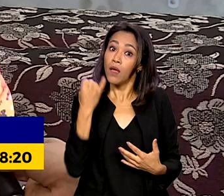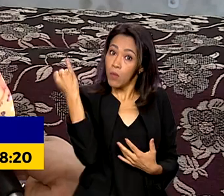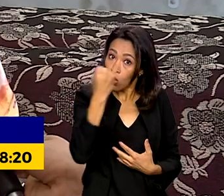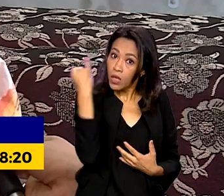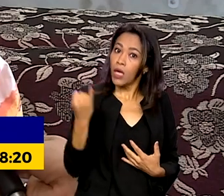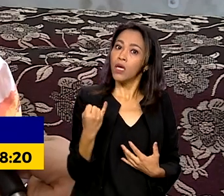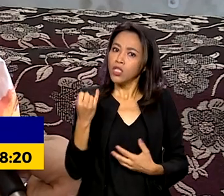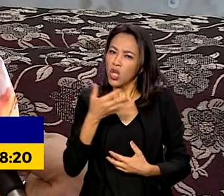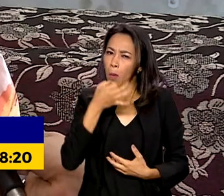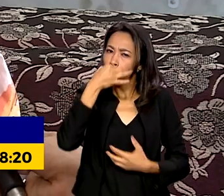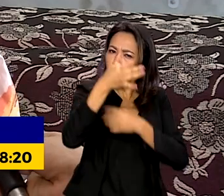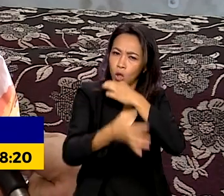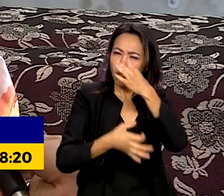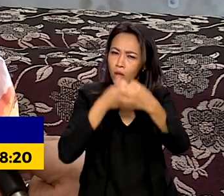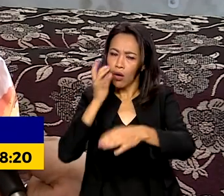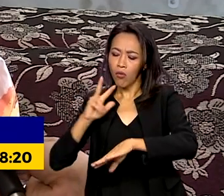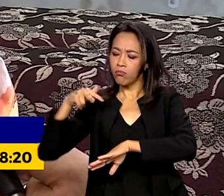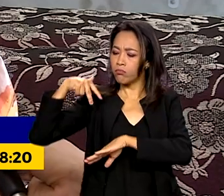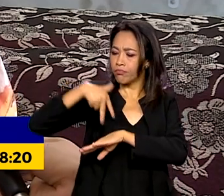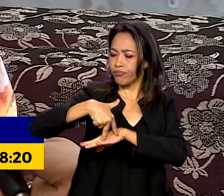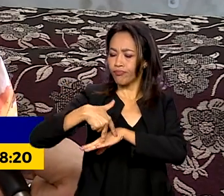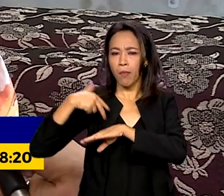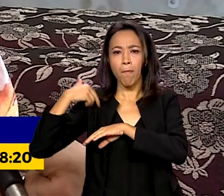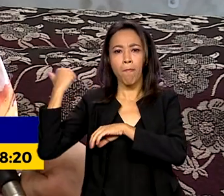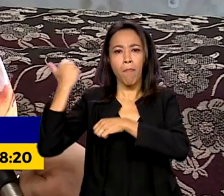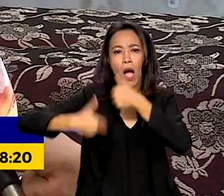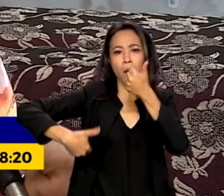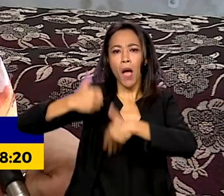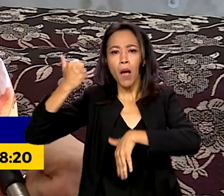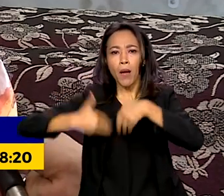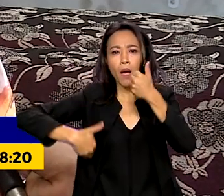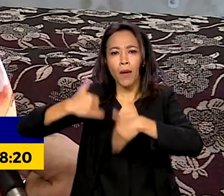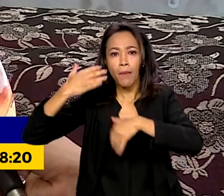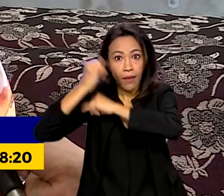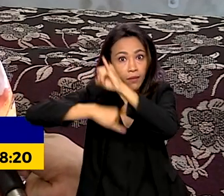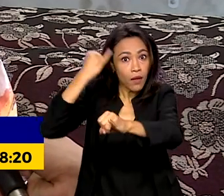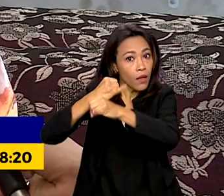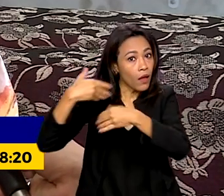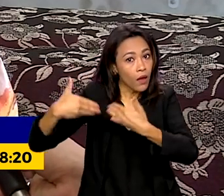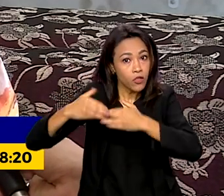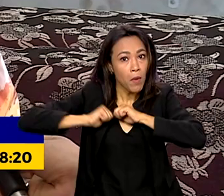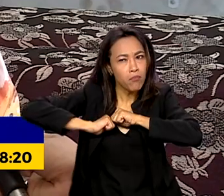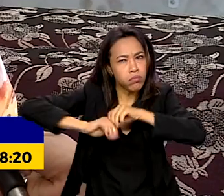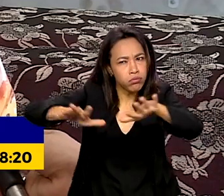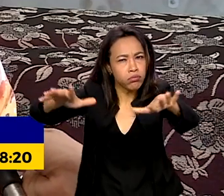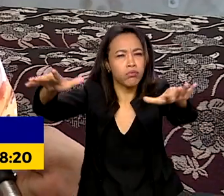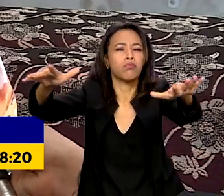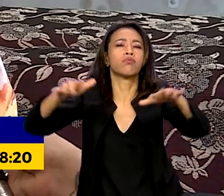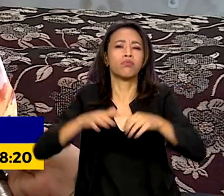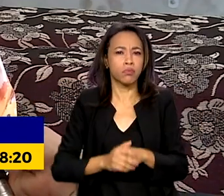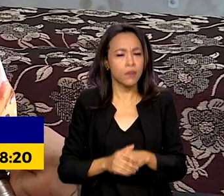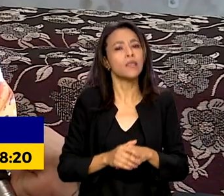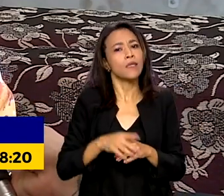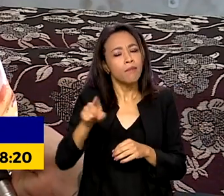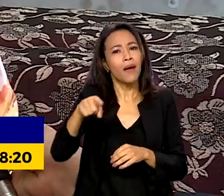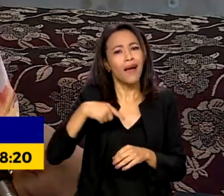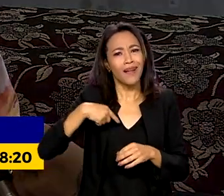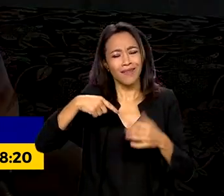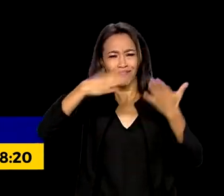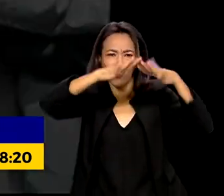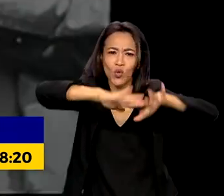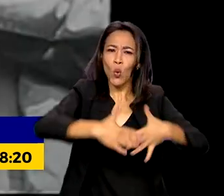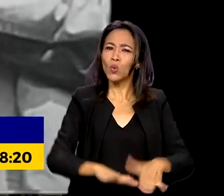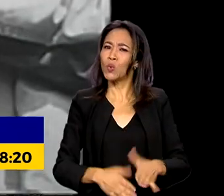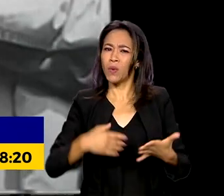voz, a nossa vez, o nosso espaço na internet para a gente produzir conteúdo que vai agregar e, sobretudo, desconstruir o